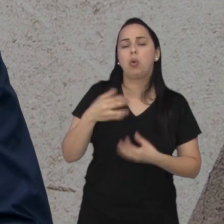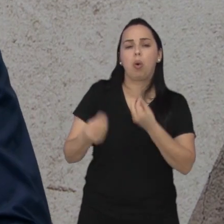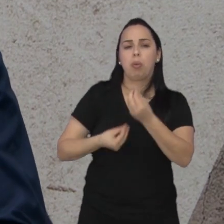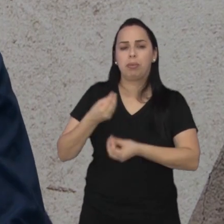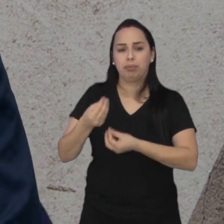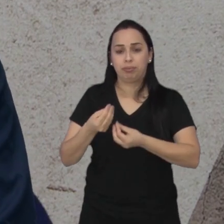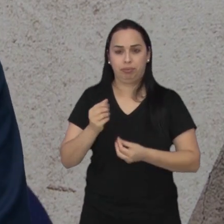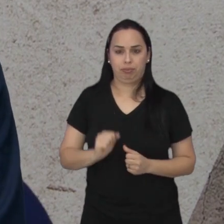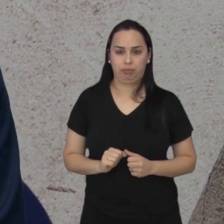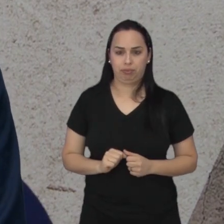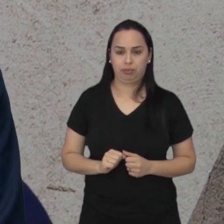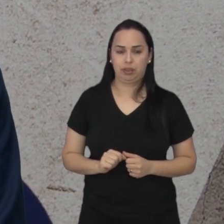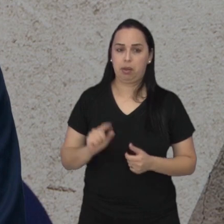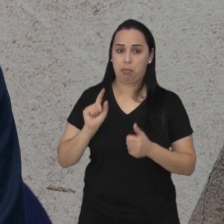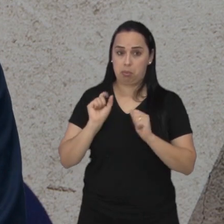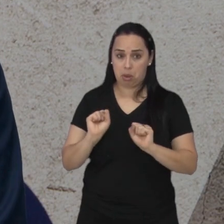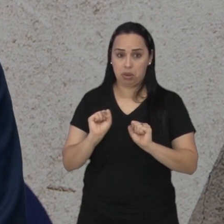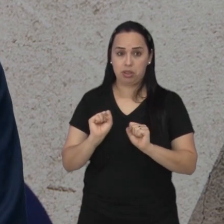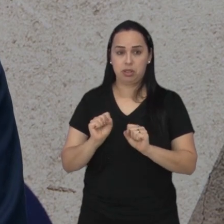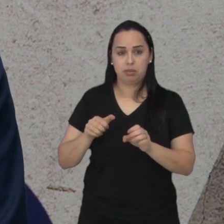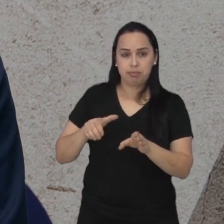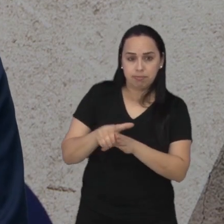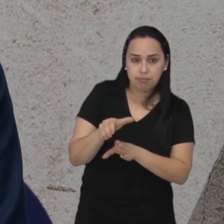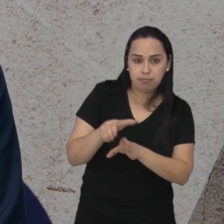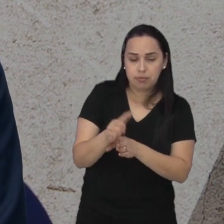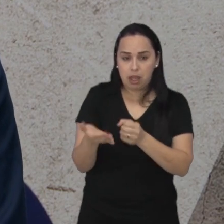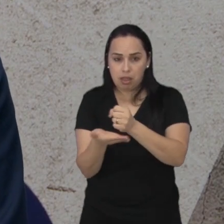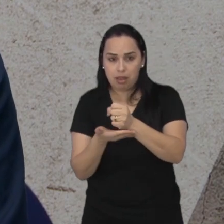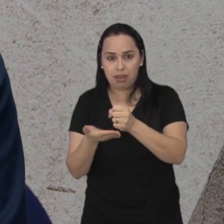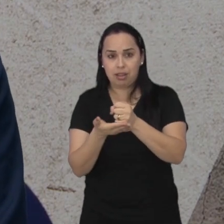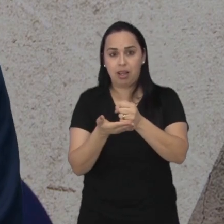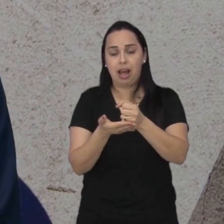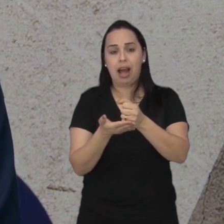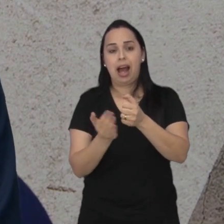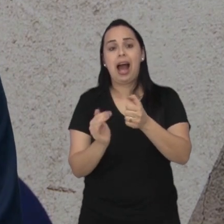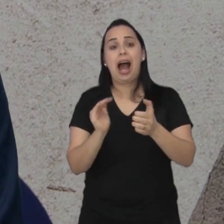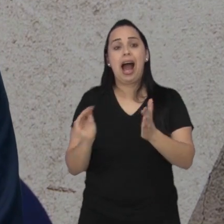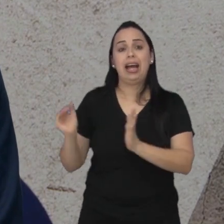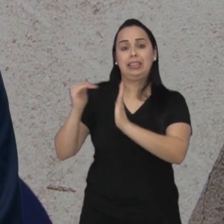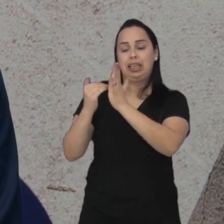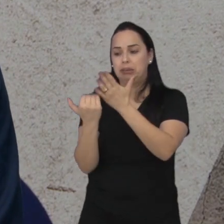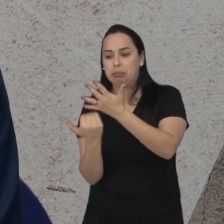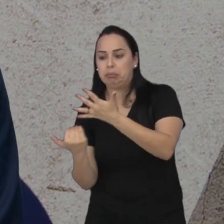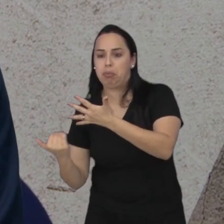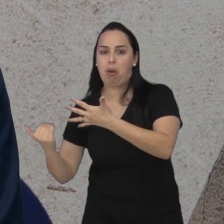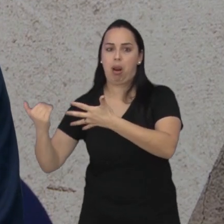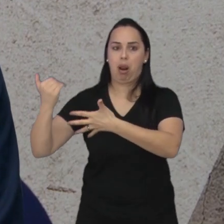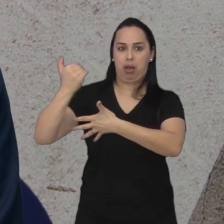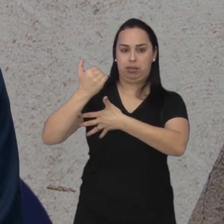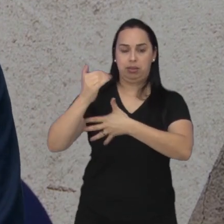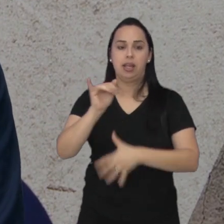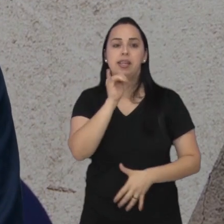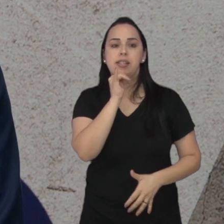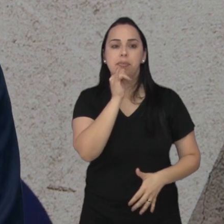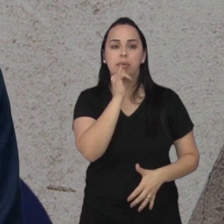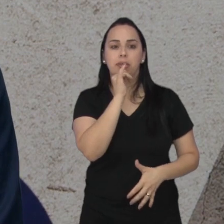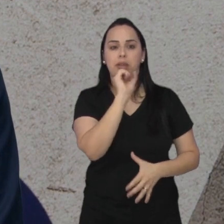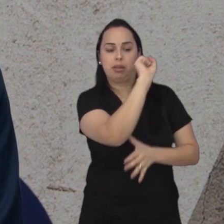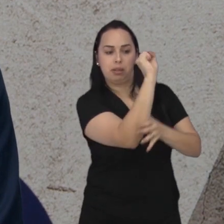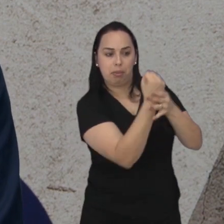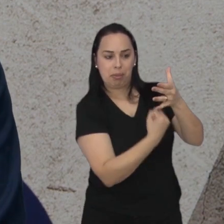Dentro das modalidades esportivas, pode ser com a iniciação ou até chegar ao alto rendimento. Então, eu posso trabalhar ali com